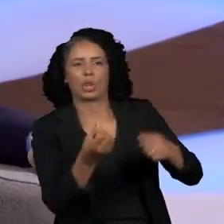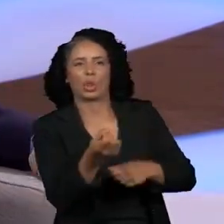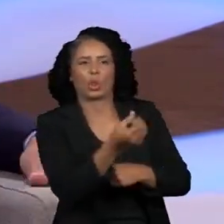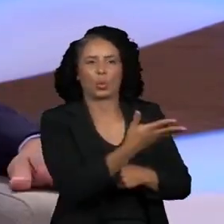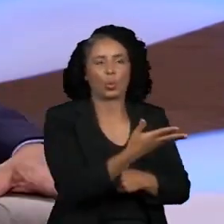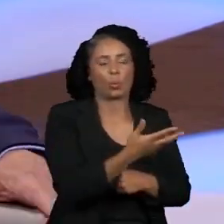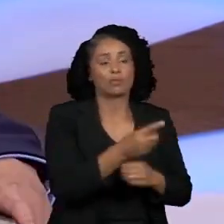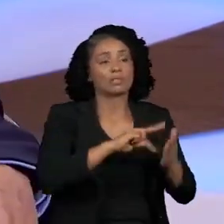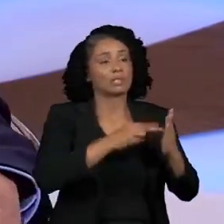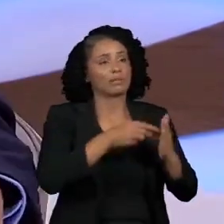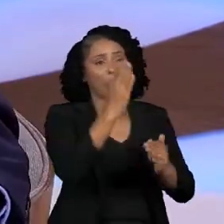Brasil no mundo. Perfeito.